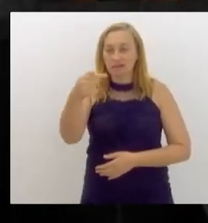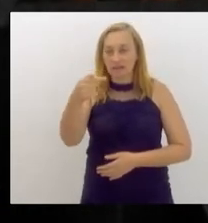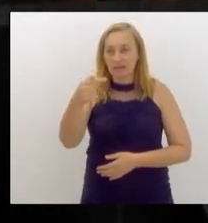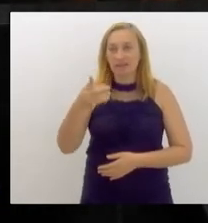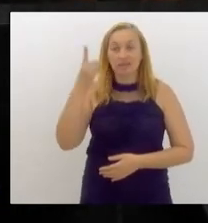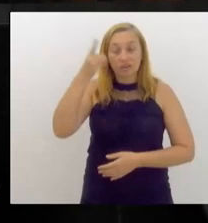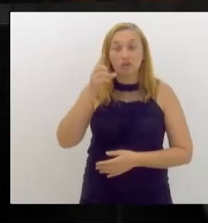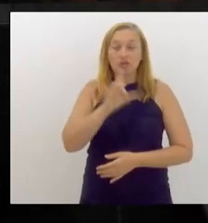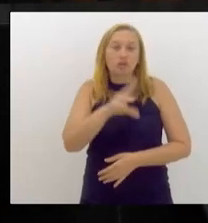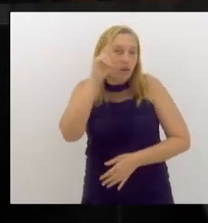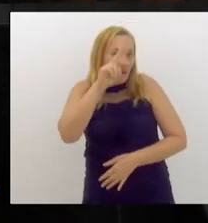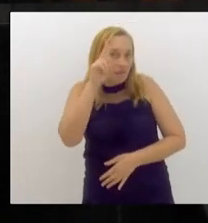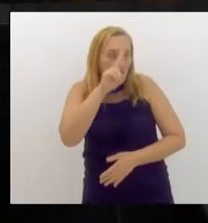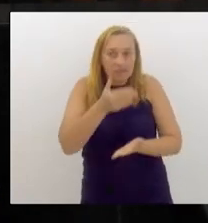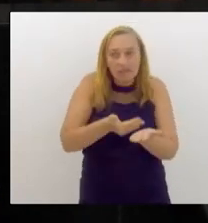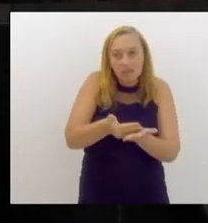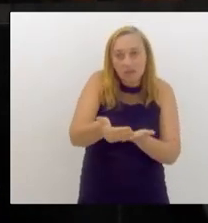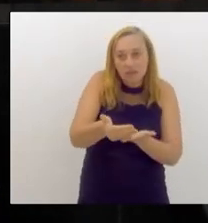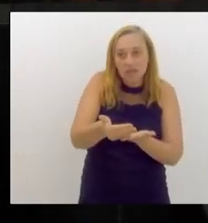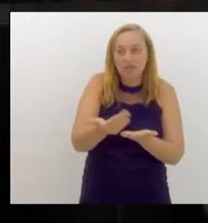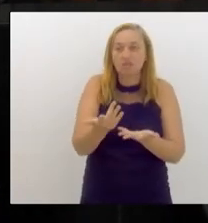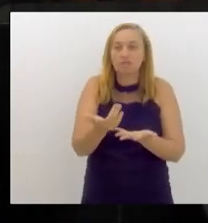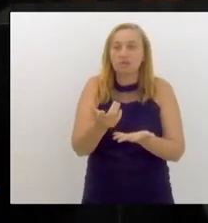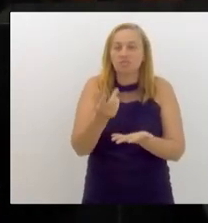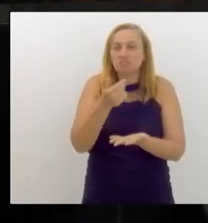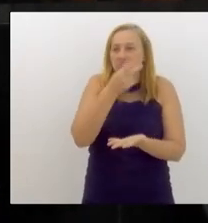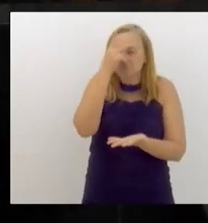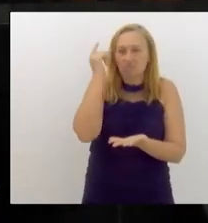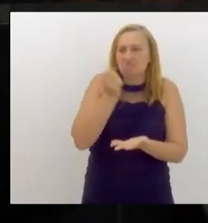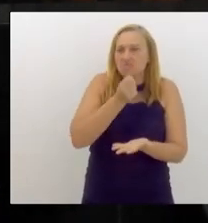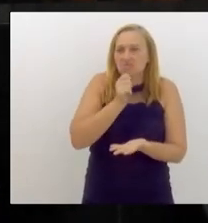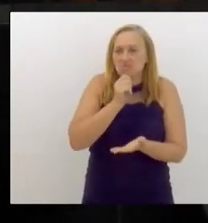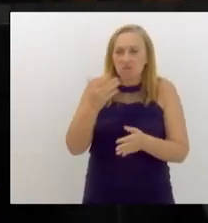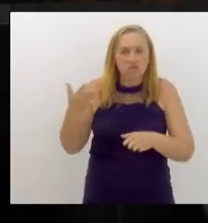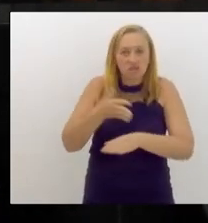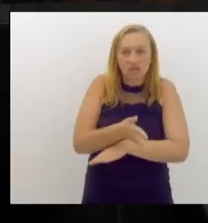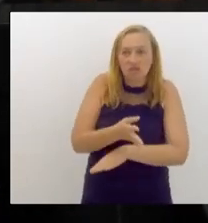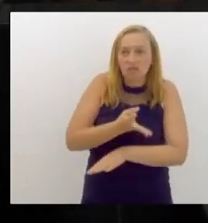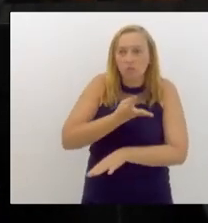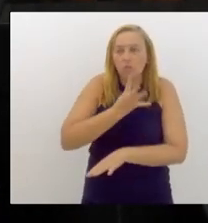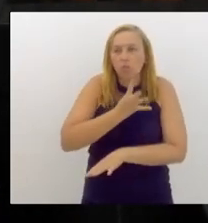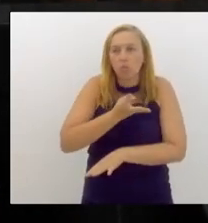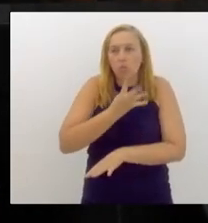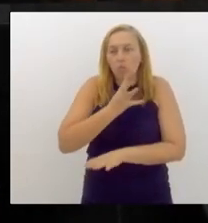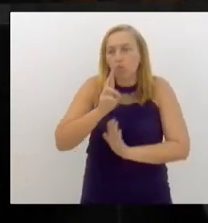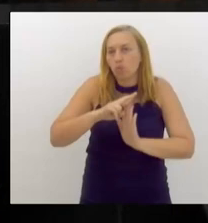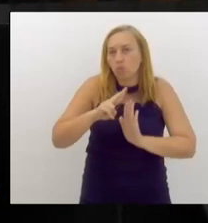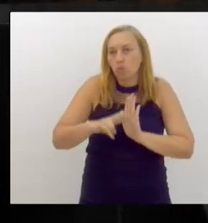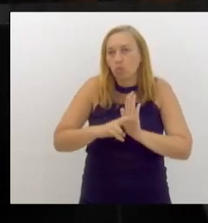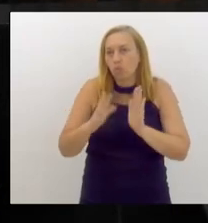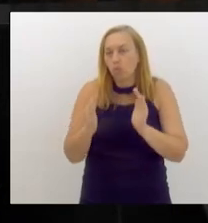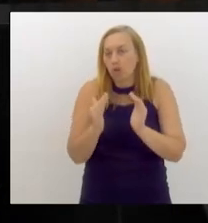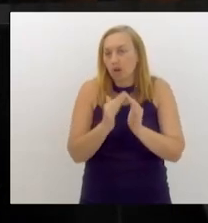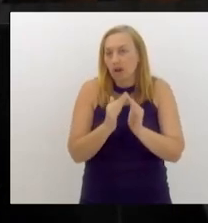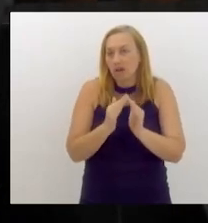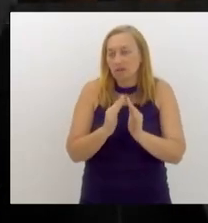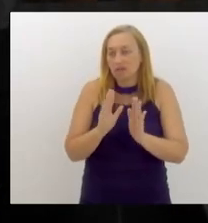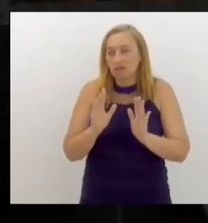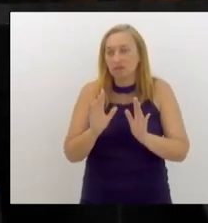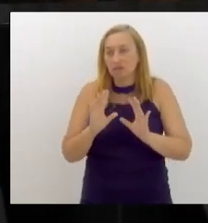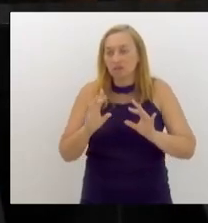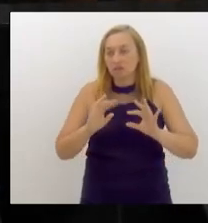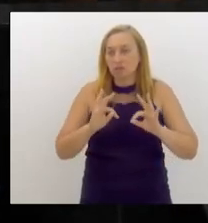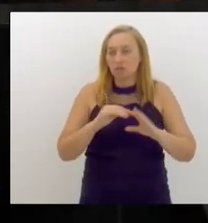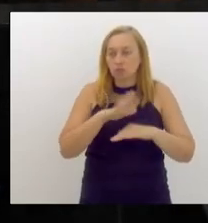início de legislatura, ninguém chega aqui e vai conhecer o regimento interno, DECOR, mas só